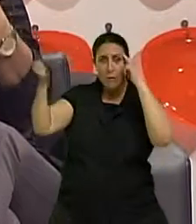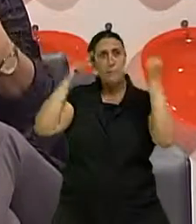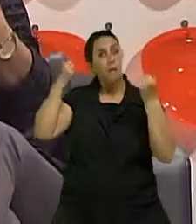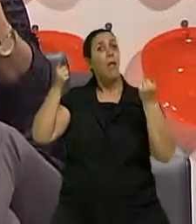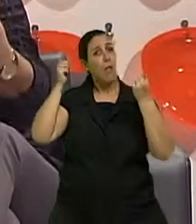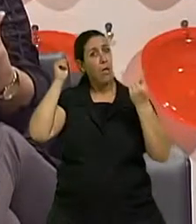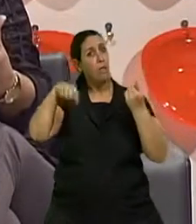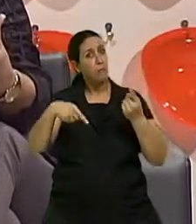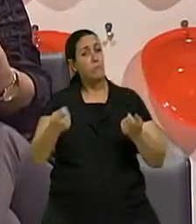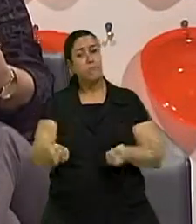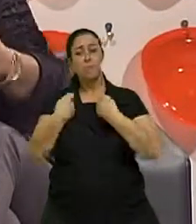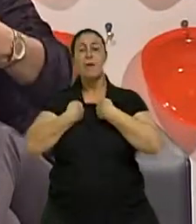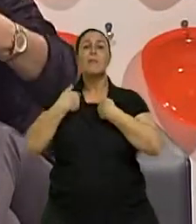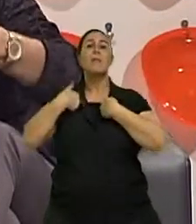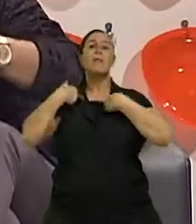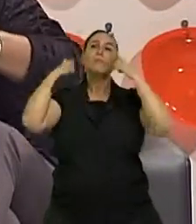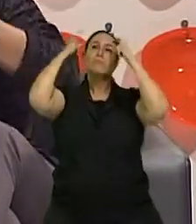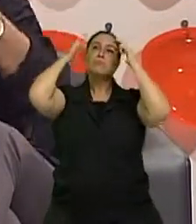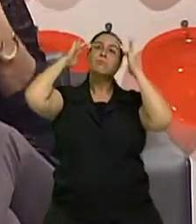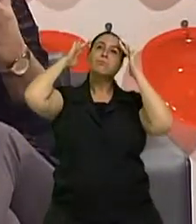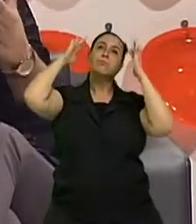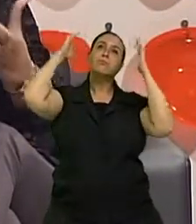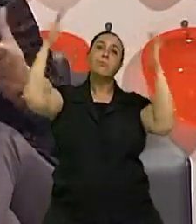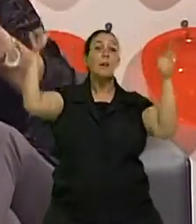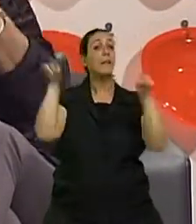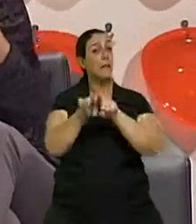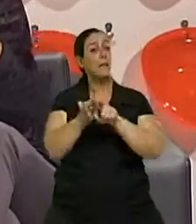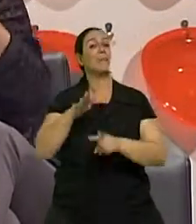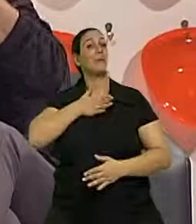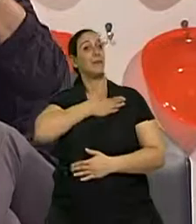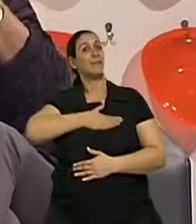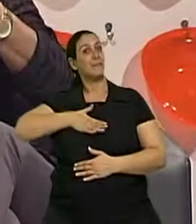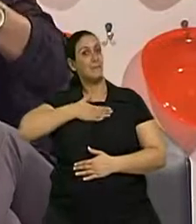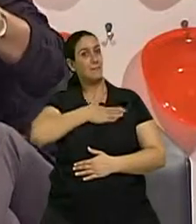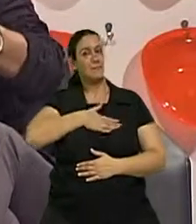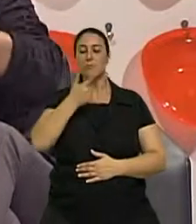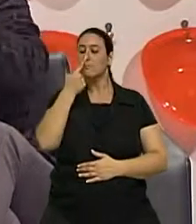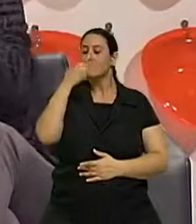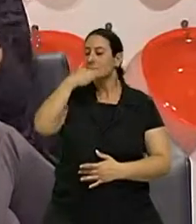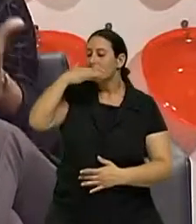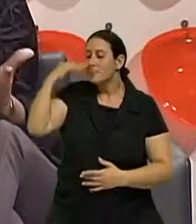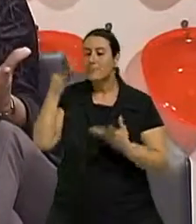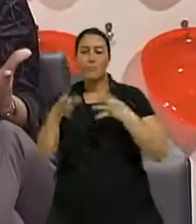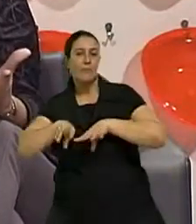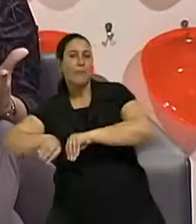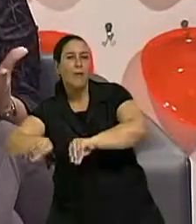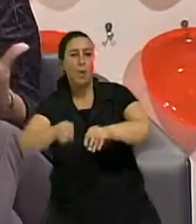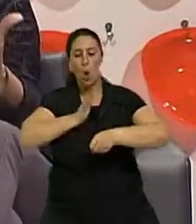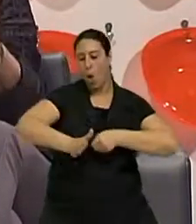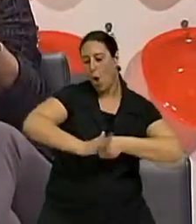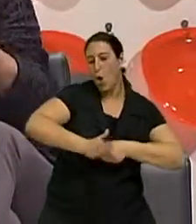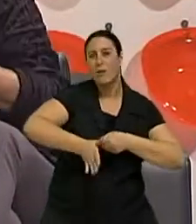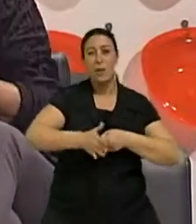criativa de estar no mundo e muito prazerosa. Lida com o cheiro, com o tato, com tudo junto, né?